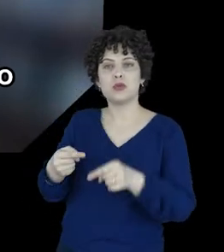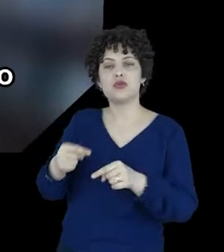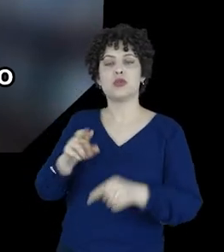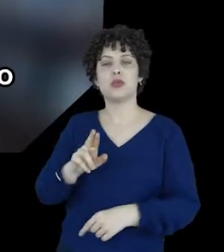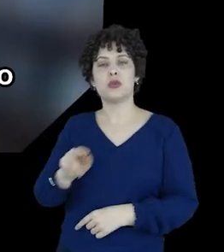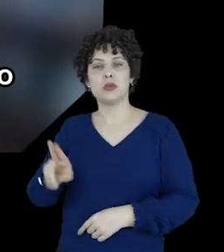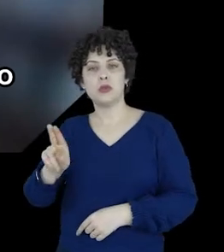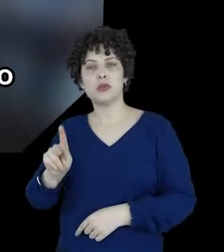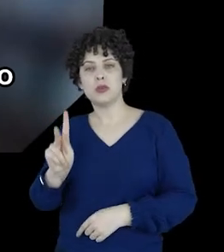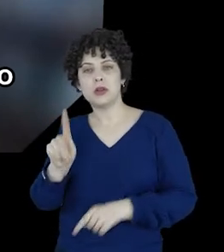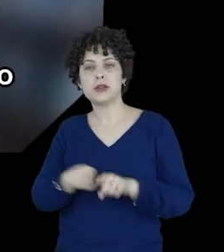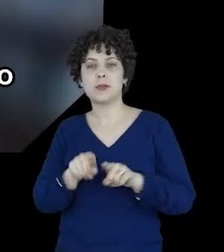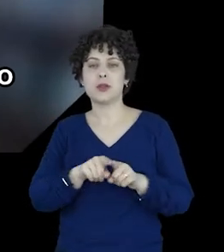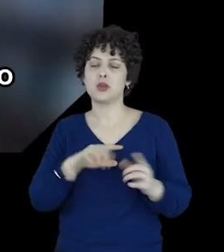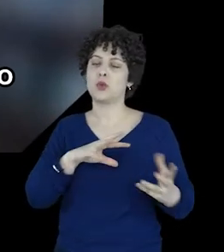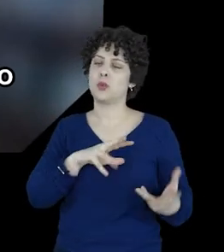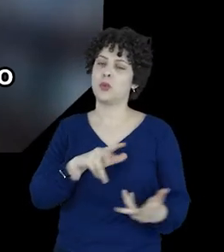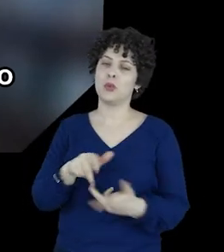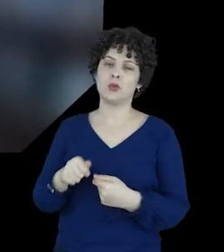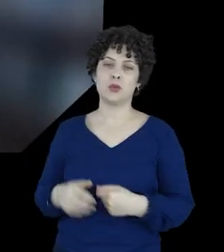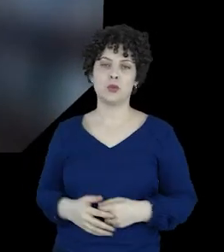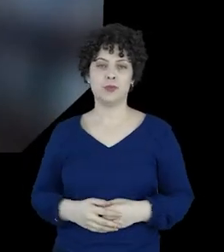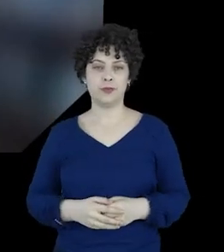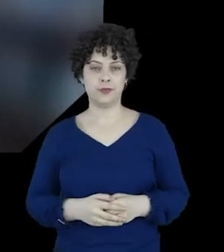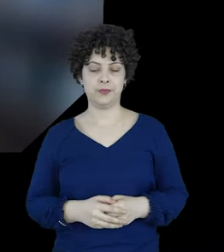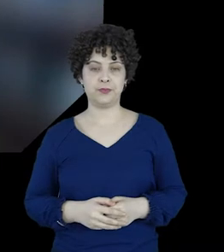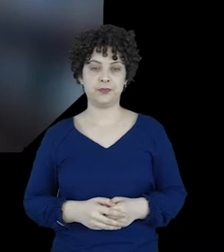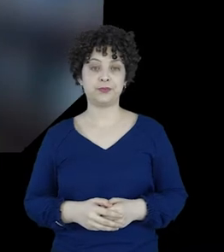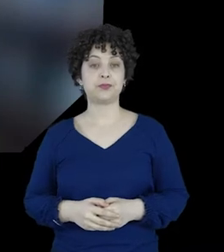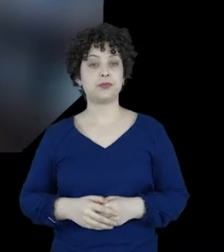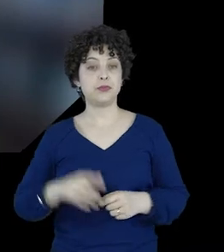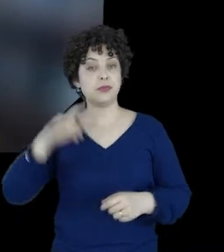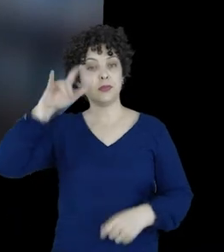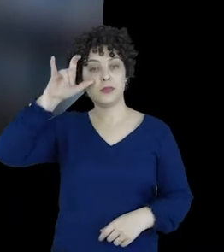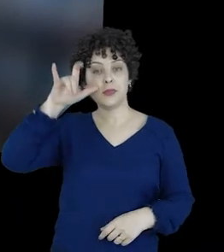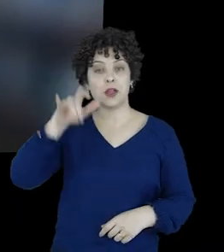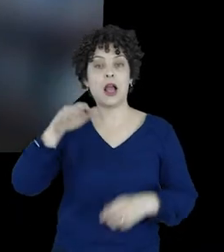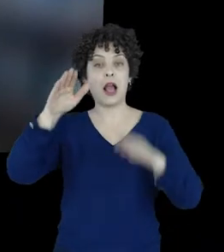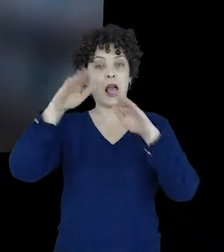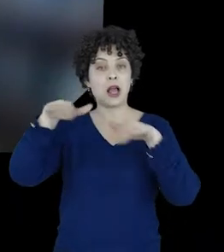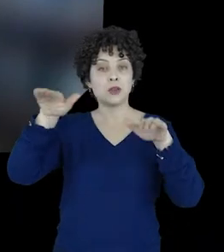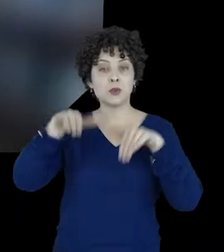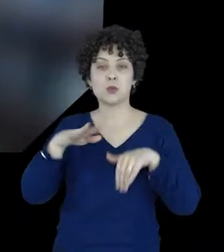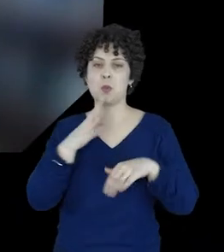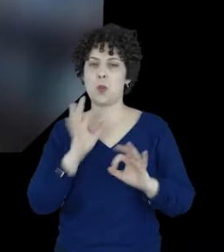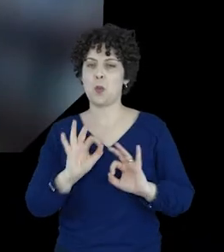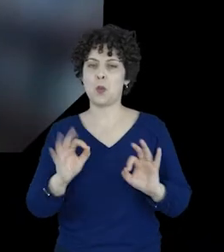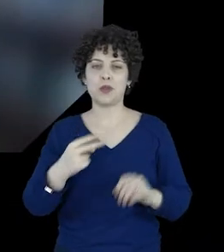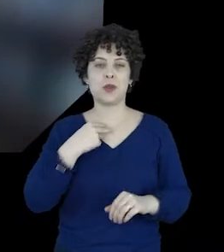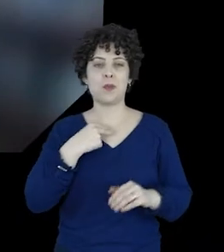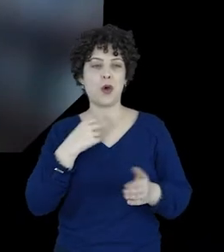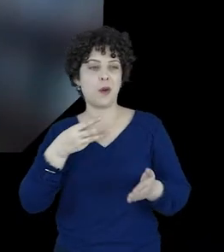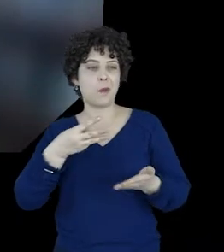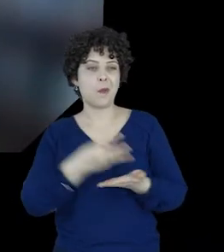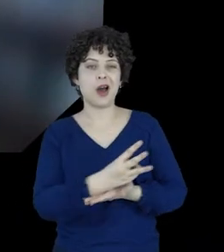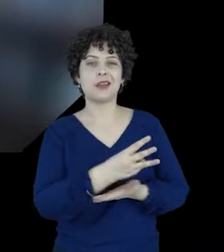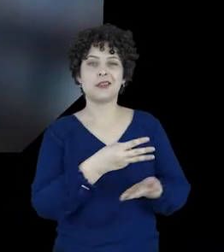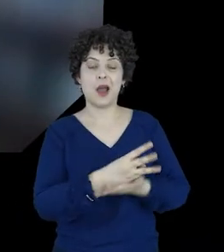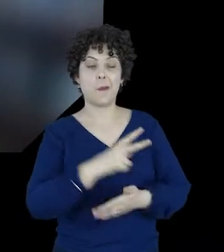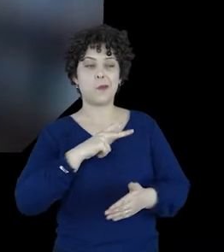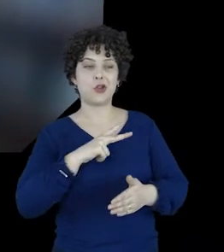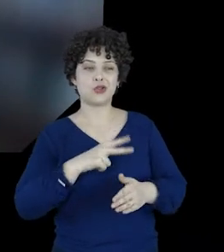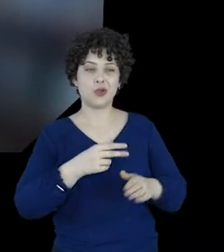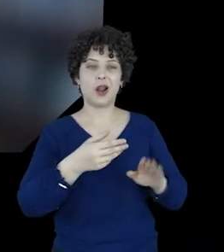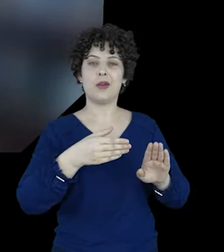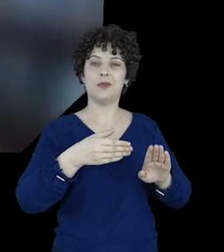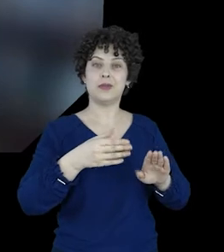operações do mundo todo. No Instagram, adultos desconhecidos não poderão enviar mensagens privadas